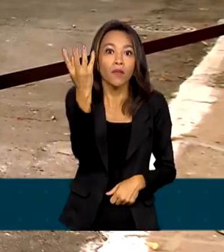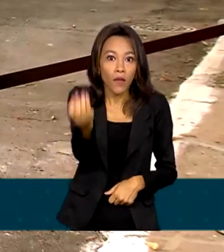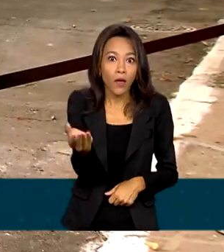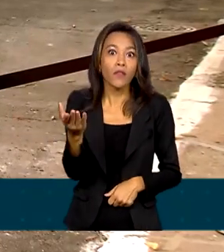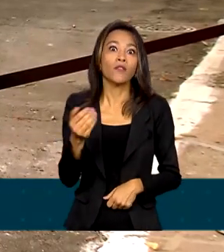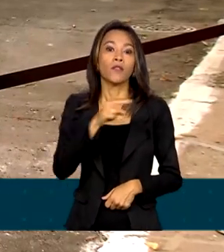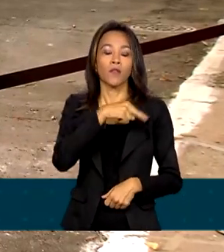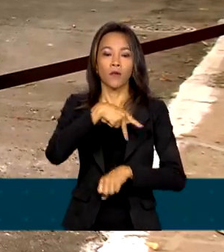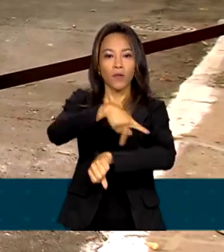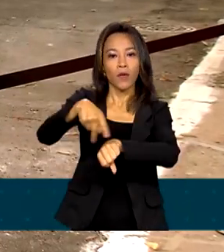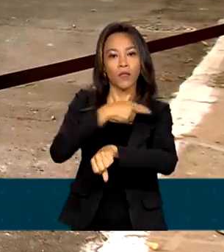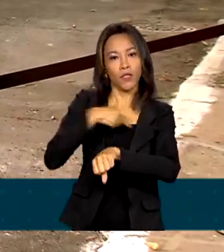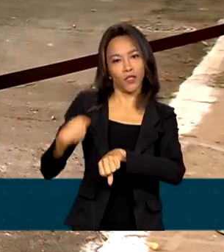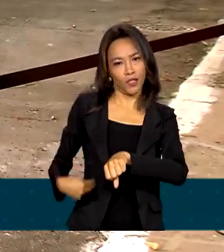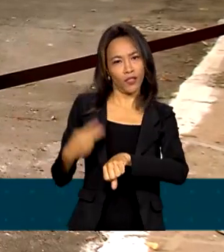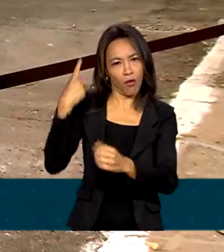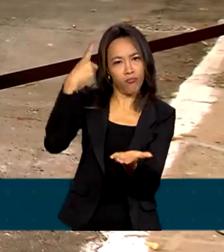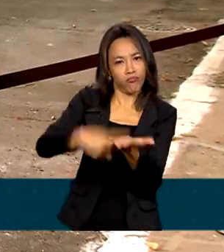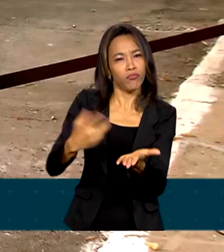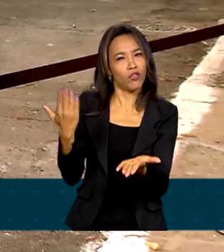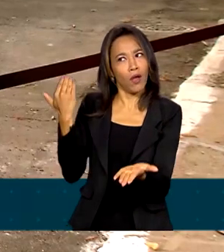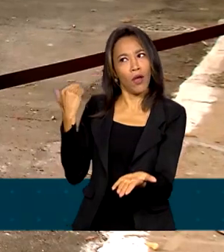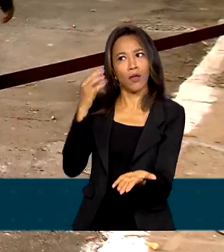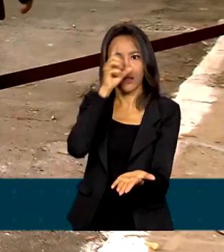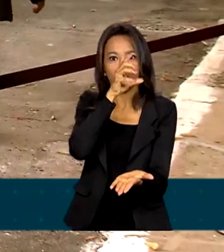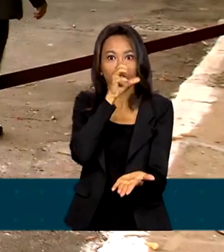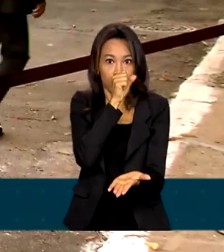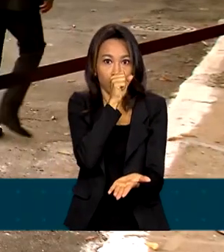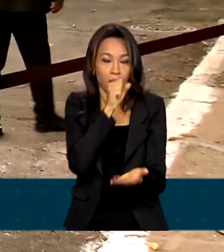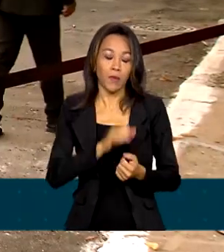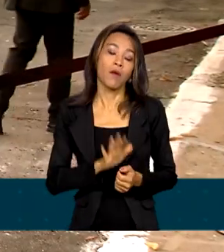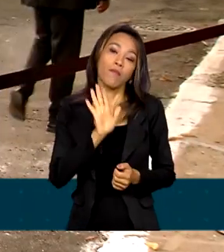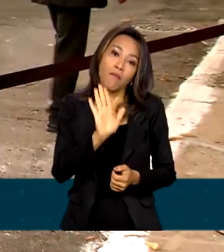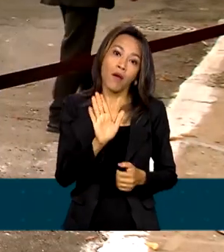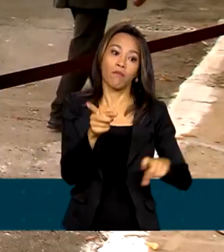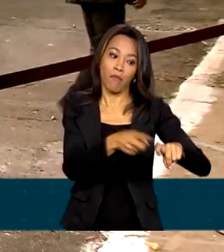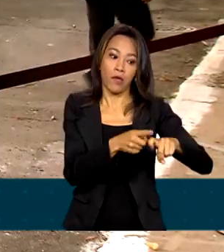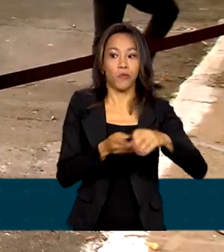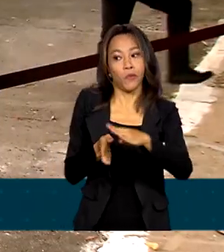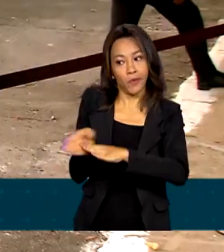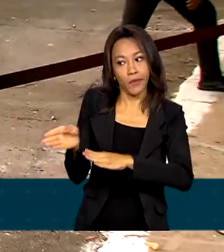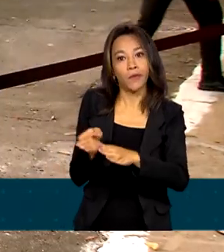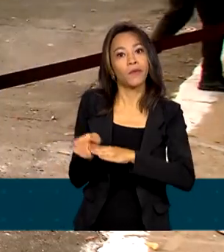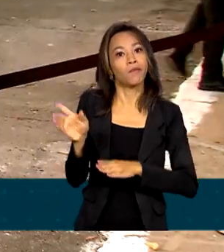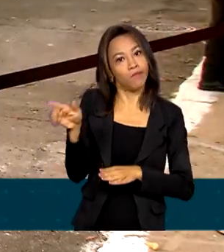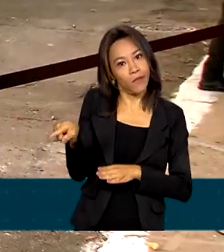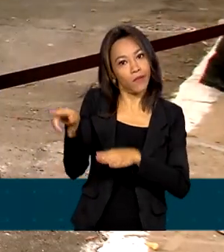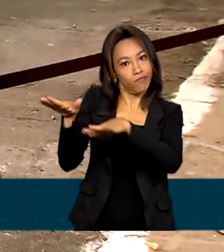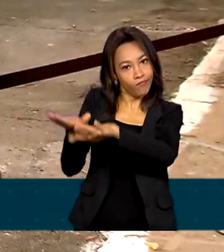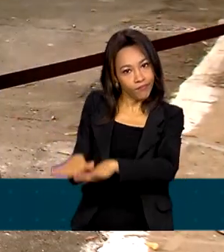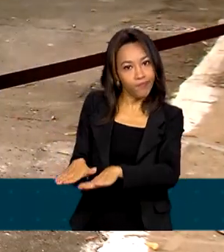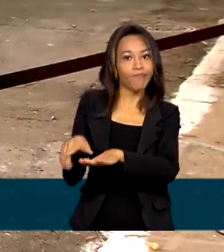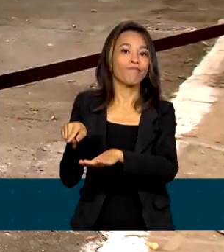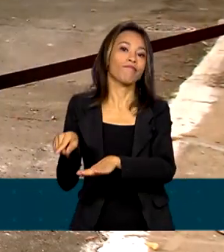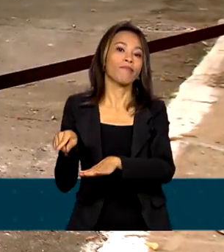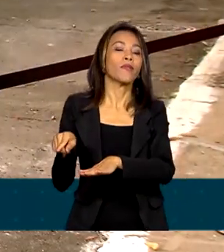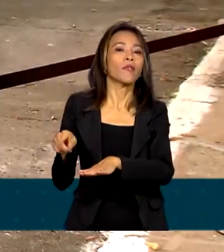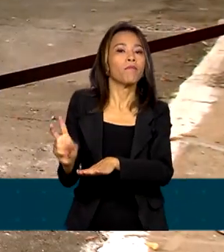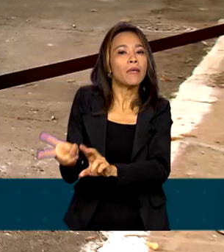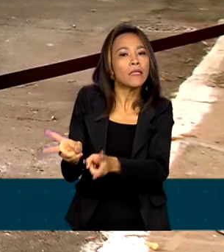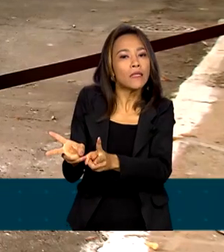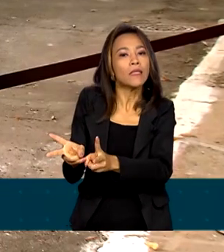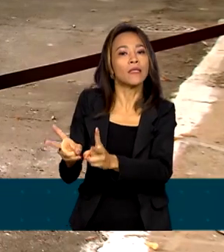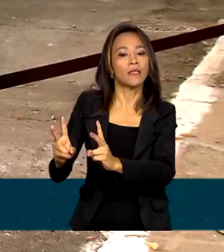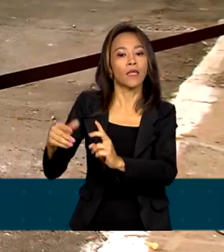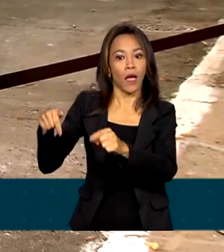marcada para o último sábado. Mesmo com essa melhora por orientação médica, o presidente permanece nesta terça-feira aqui no